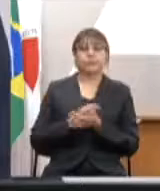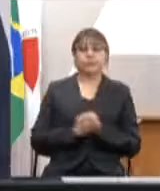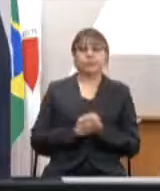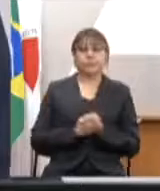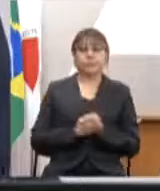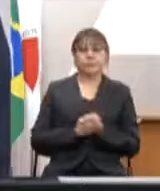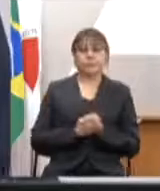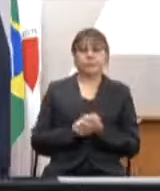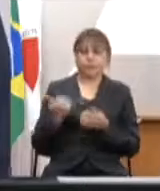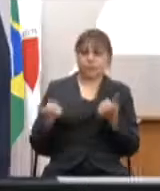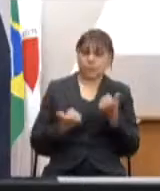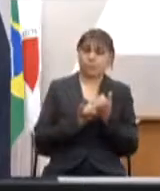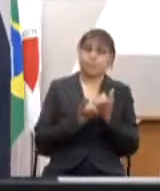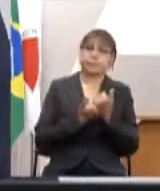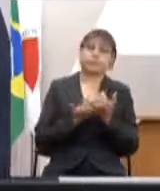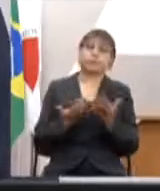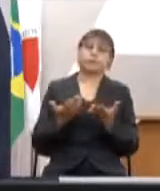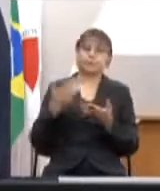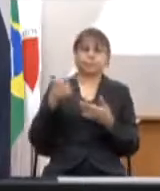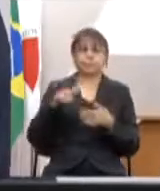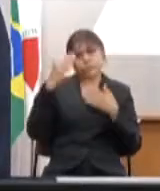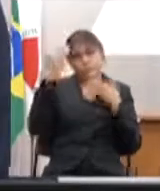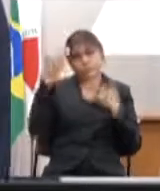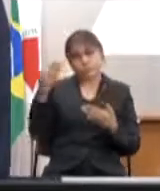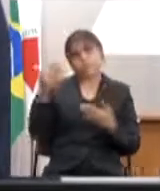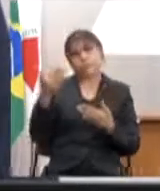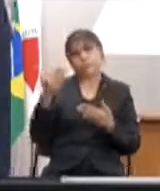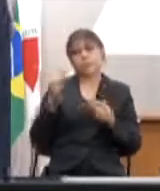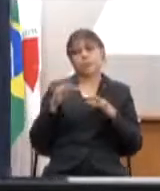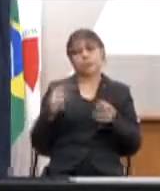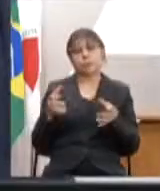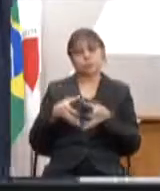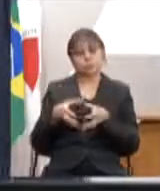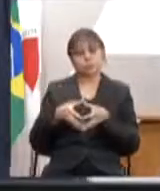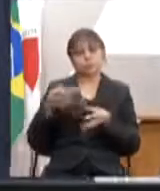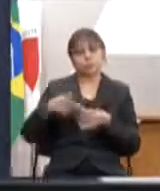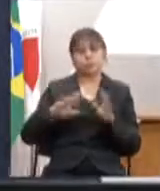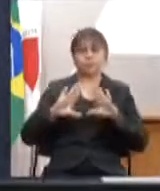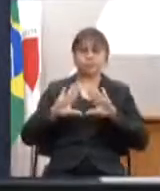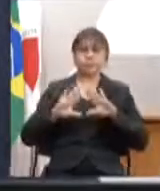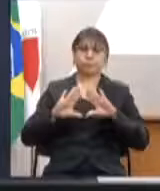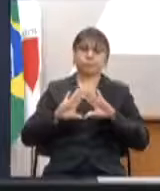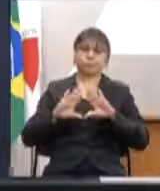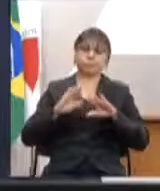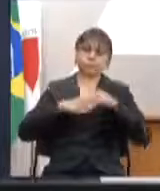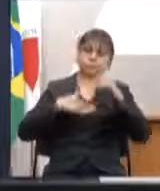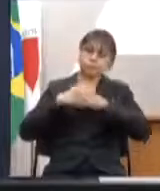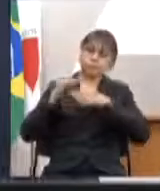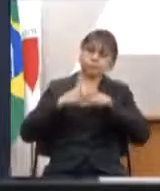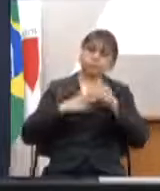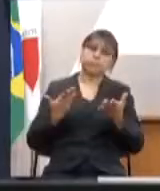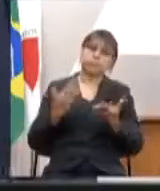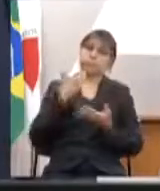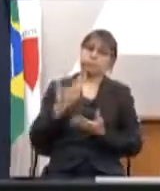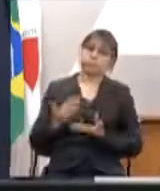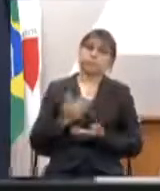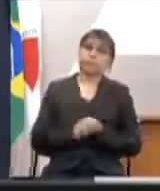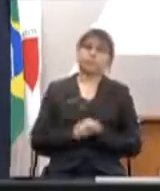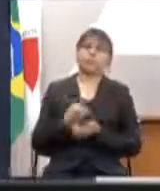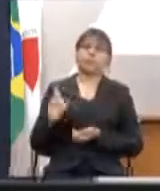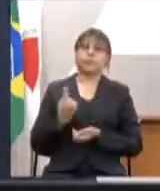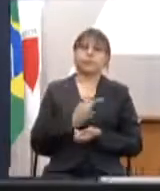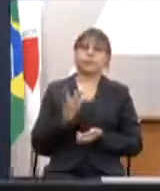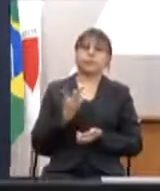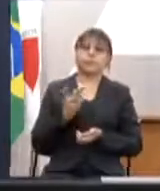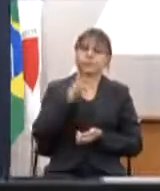com apoio aqui mais uma vez agradecer todos os consultores dessa casa todo o corpo técnico dessa casa fica aqui esse meu pedido que a gente